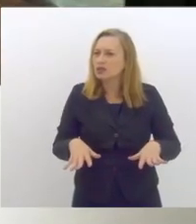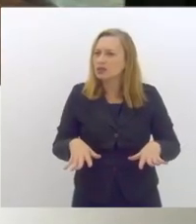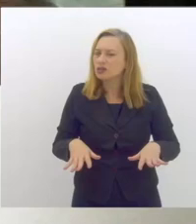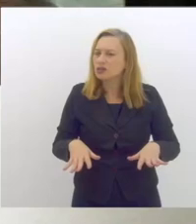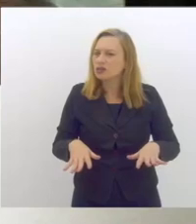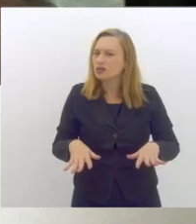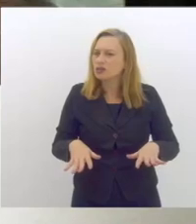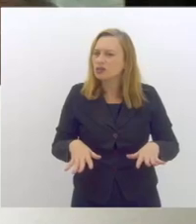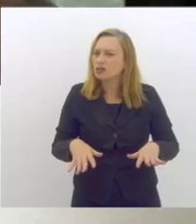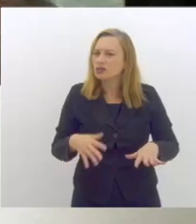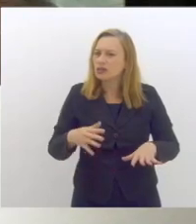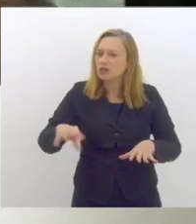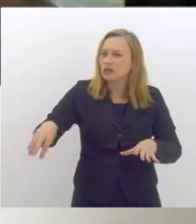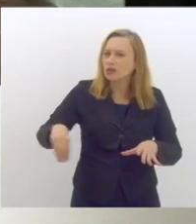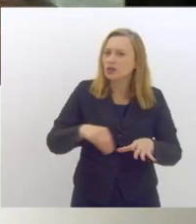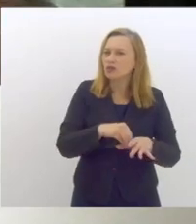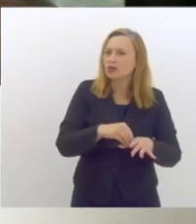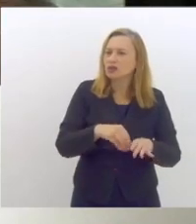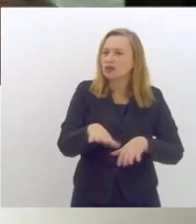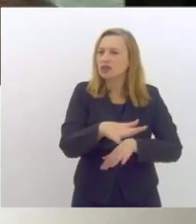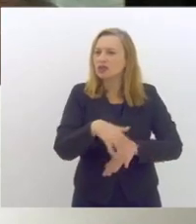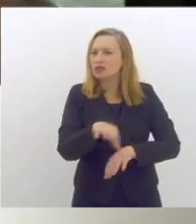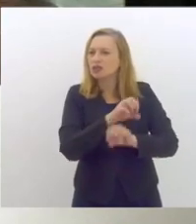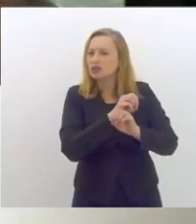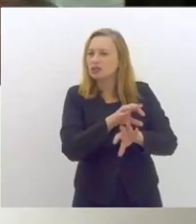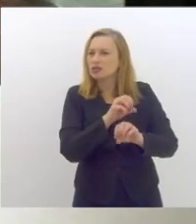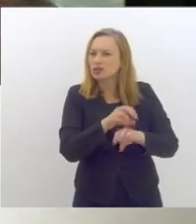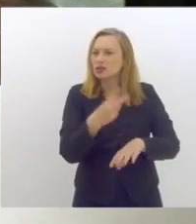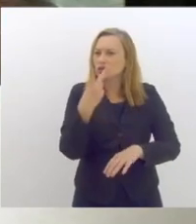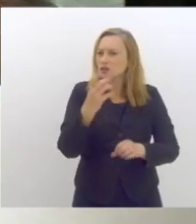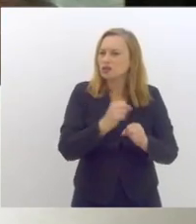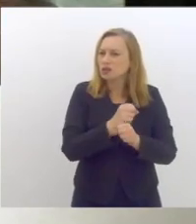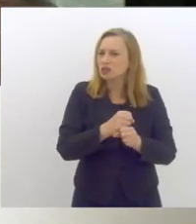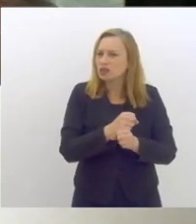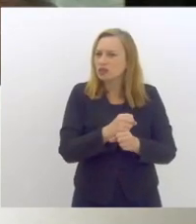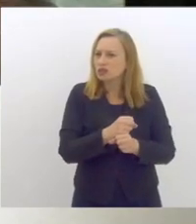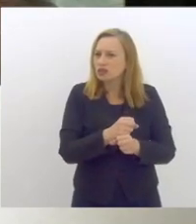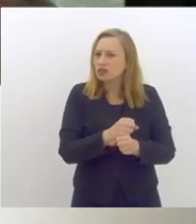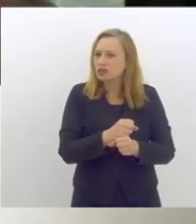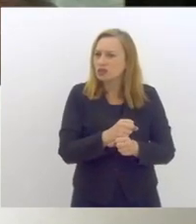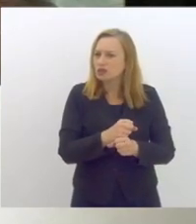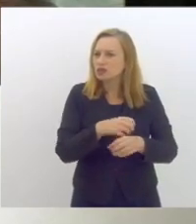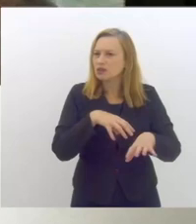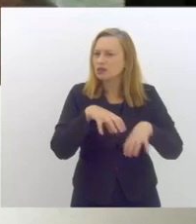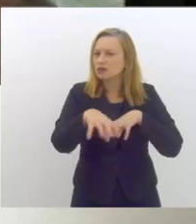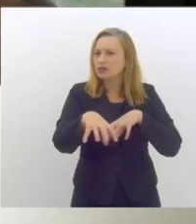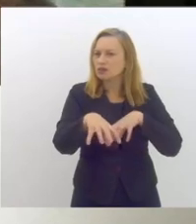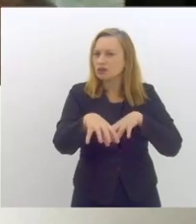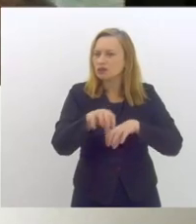estarem inseridos nas unidades de ensino os dois anos que os alunos estiveram no ensino remoto